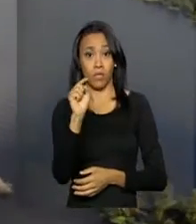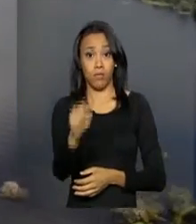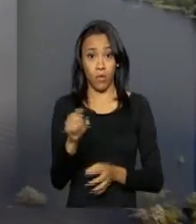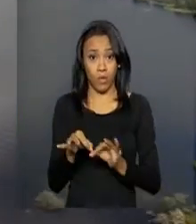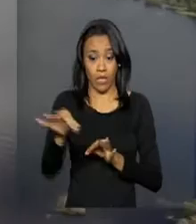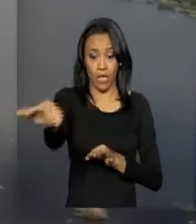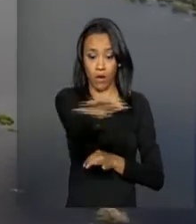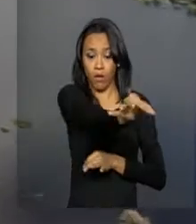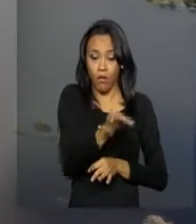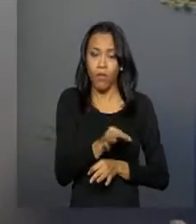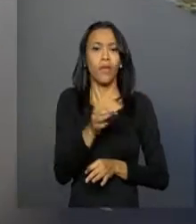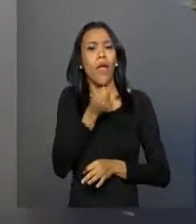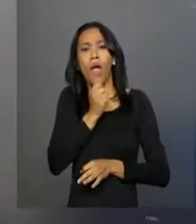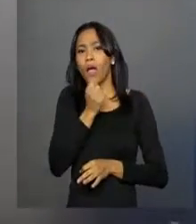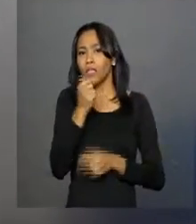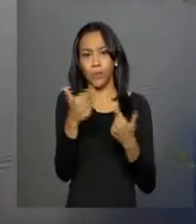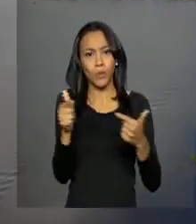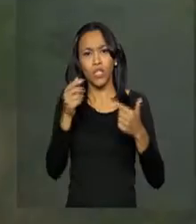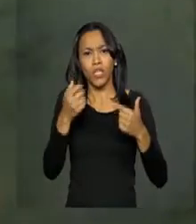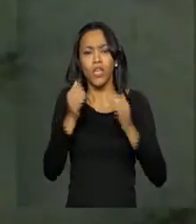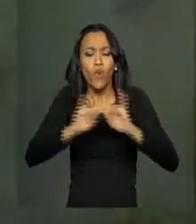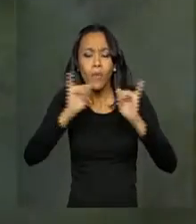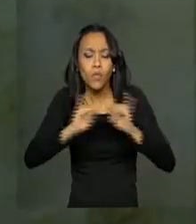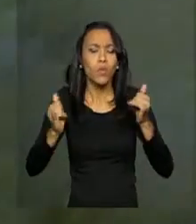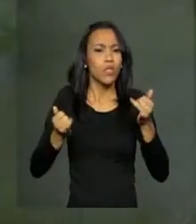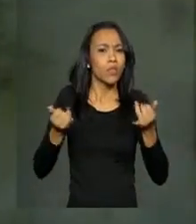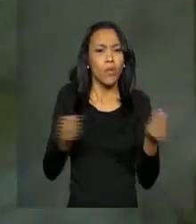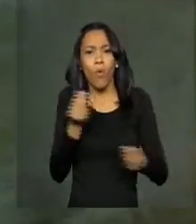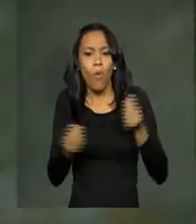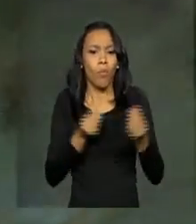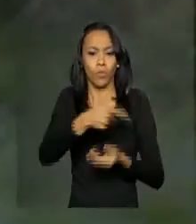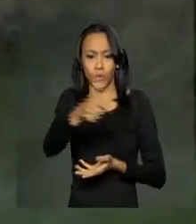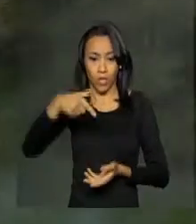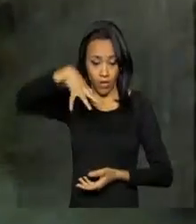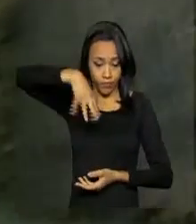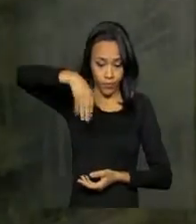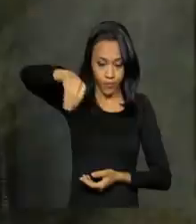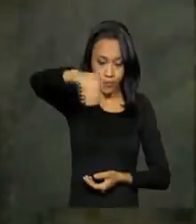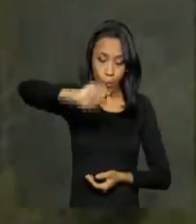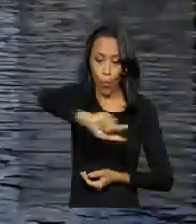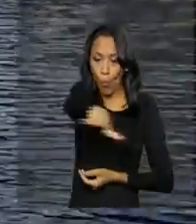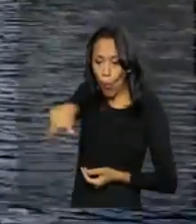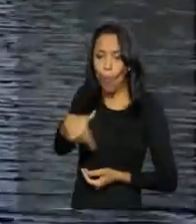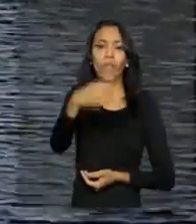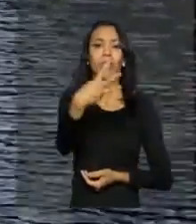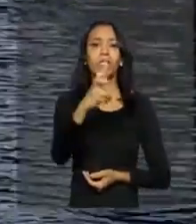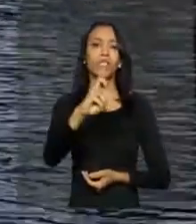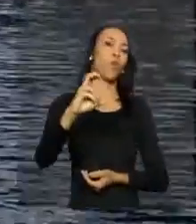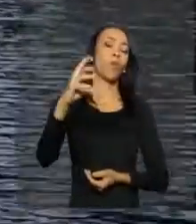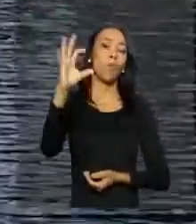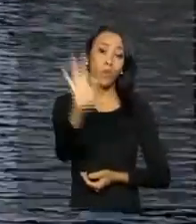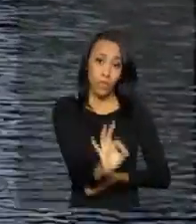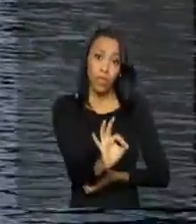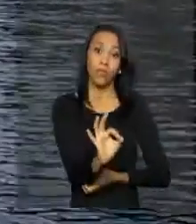quadrados, que até então não contava com informações cartográficas terrestres. O vazio equivale a 35% do território